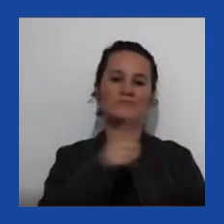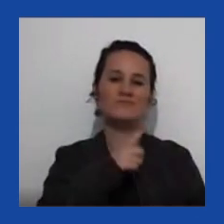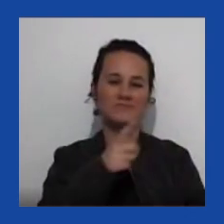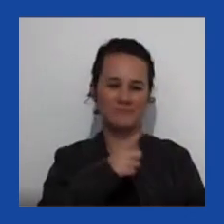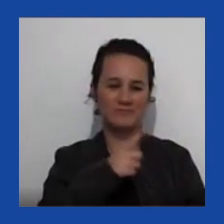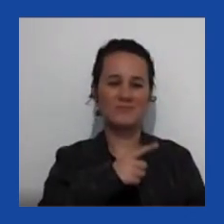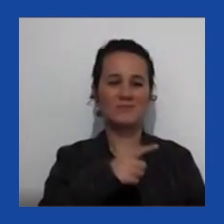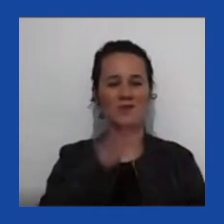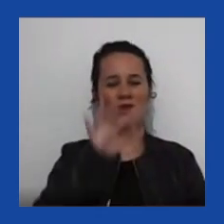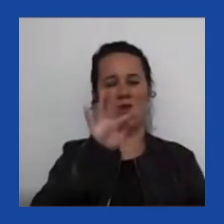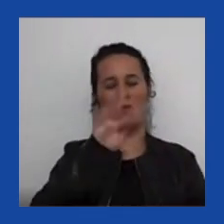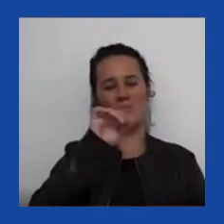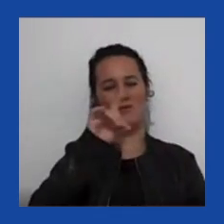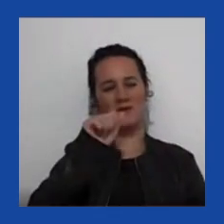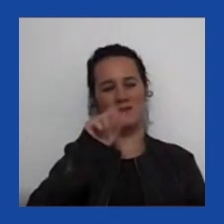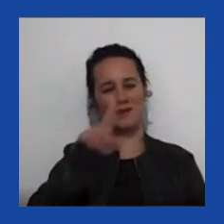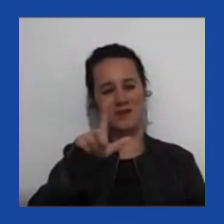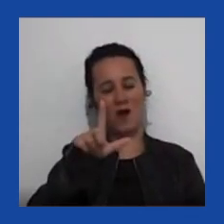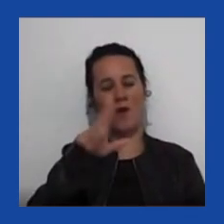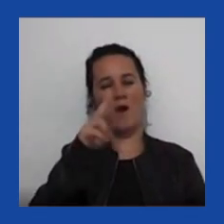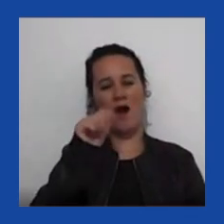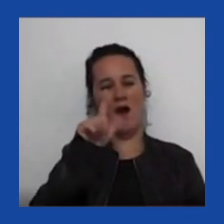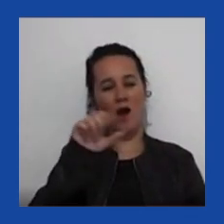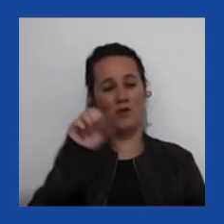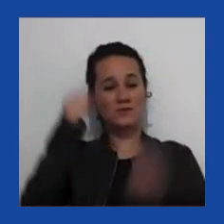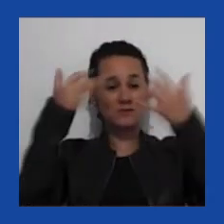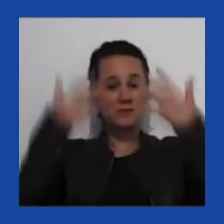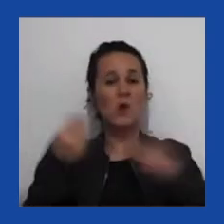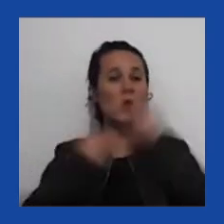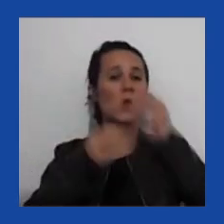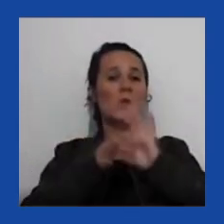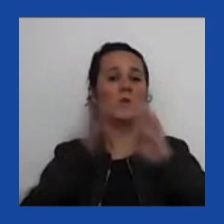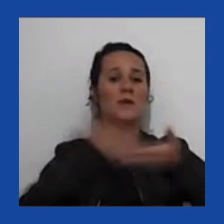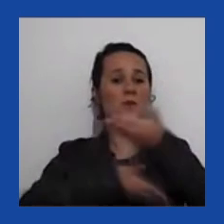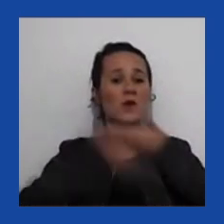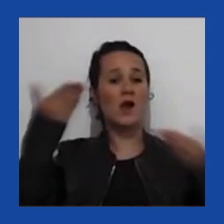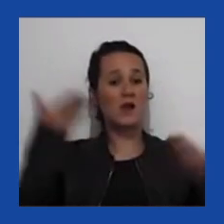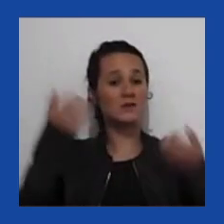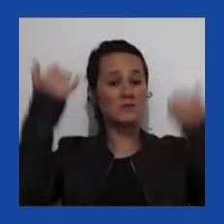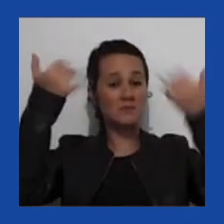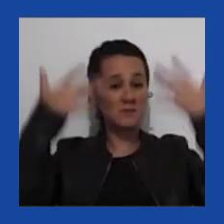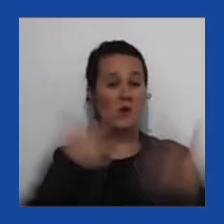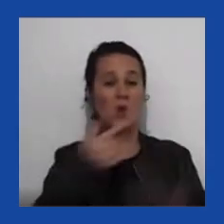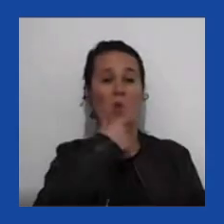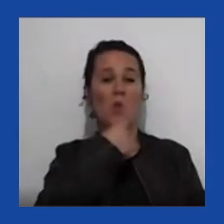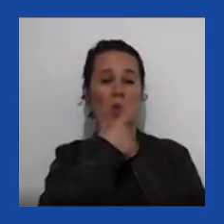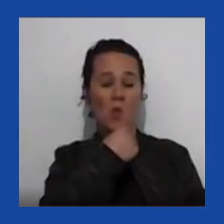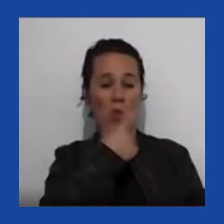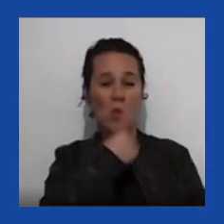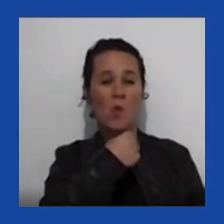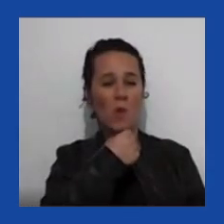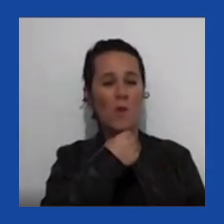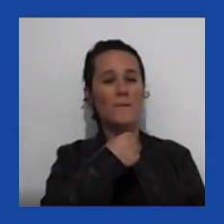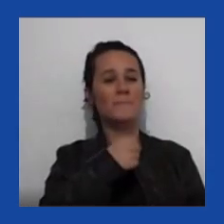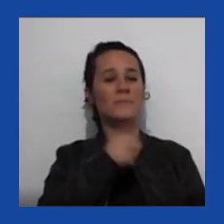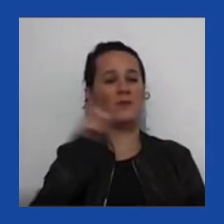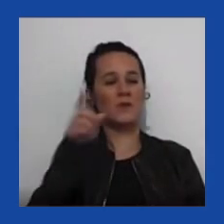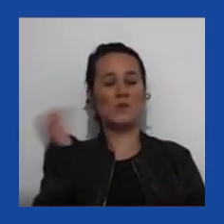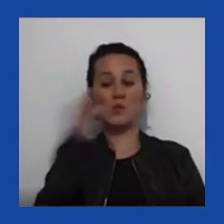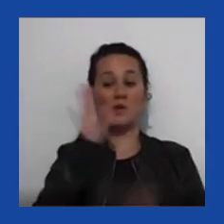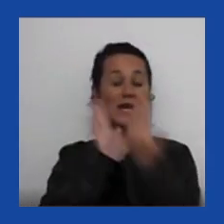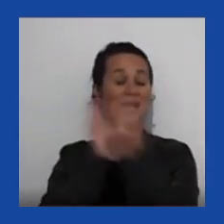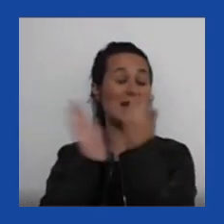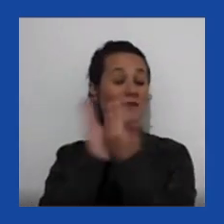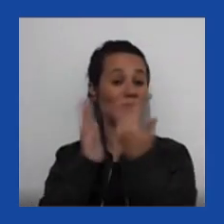site deles, fala em uma década de déficits democráticos. O especialista Larry Diamond, o livro mais novo dele,